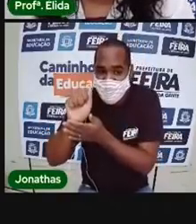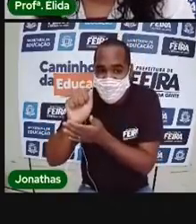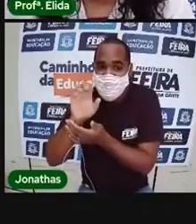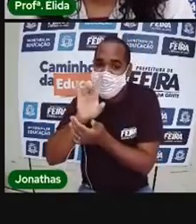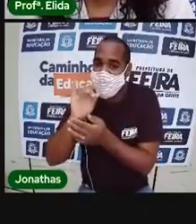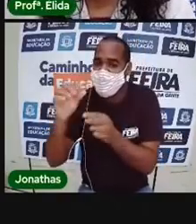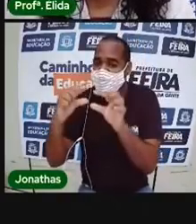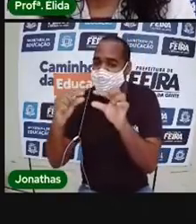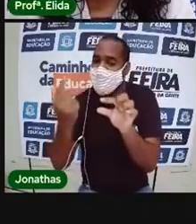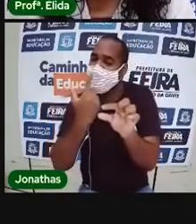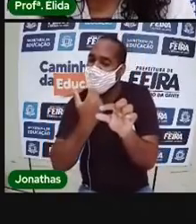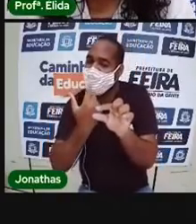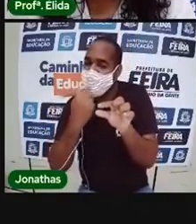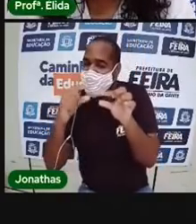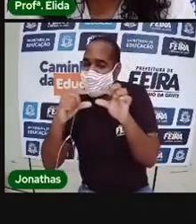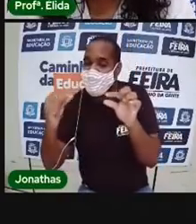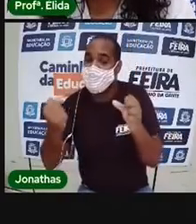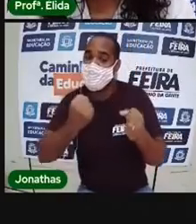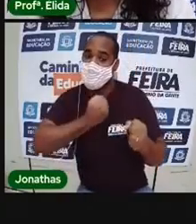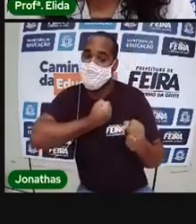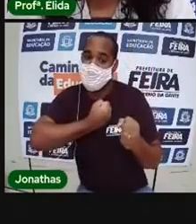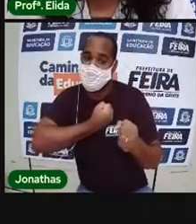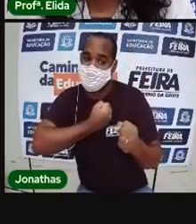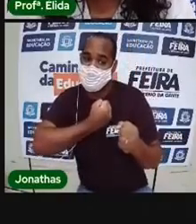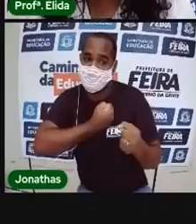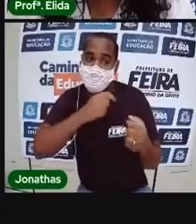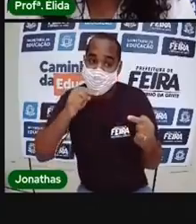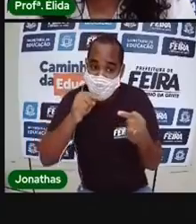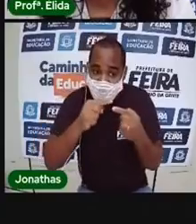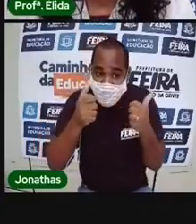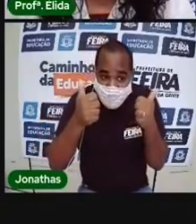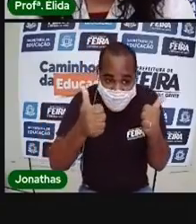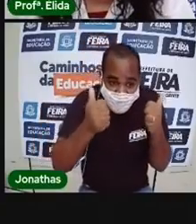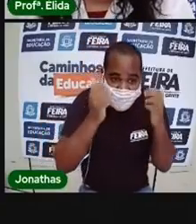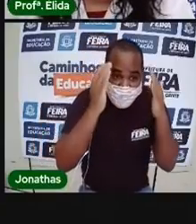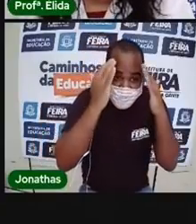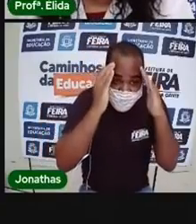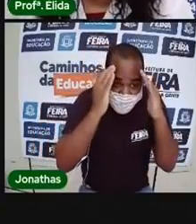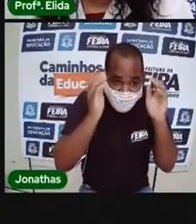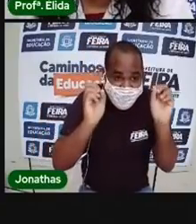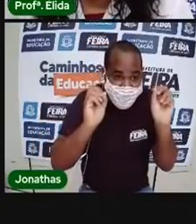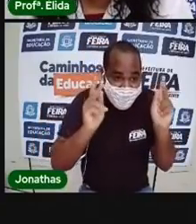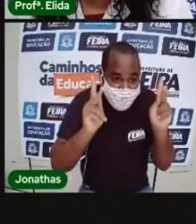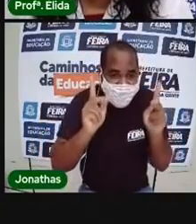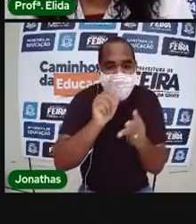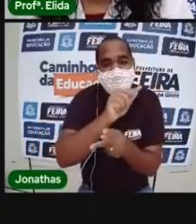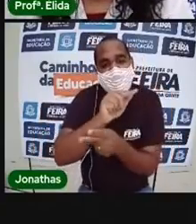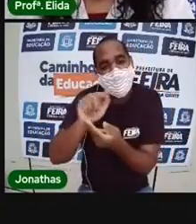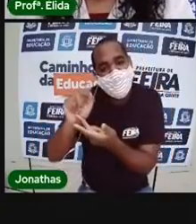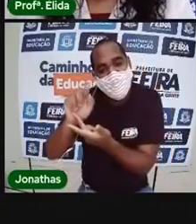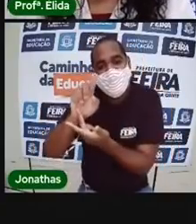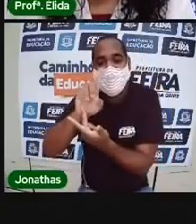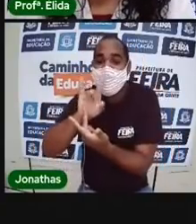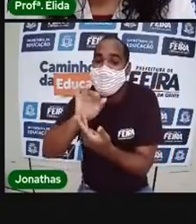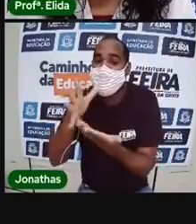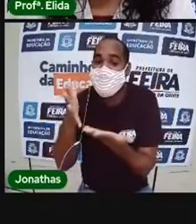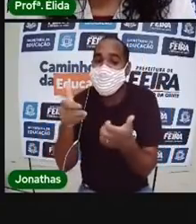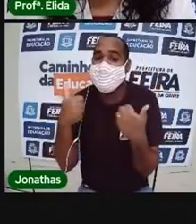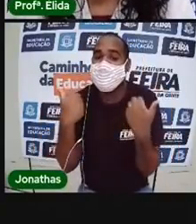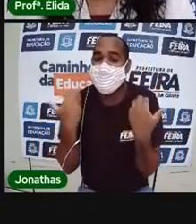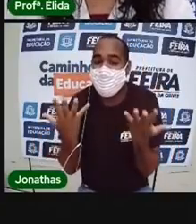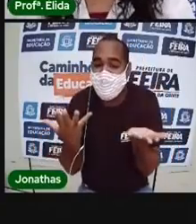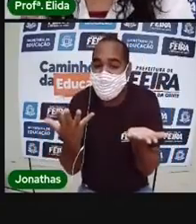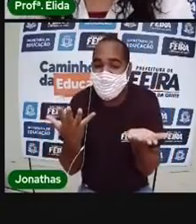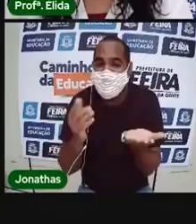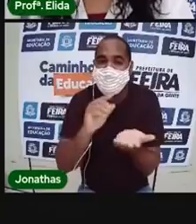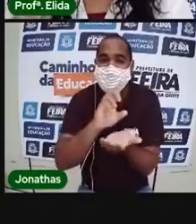datas são formadas pelos números. Tá bom? Tem os dias da semana. Quais são os dias da